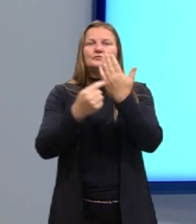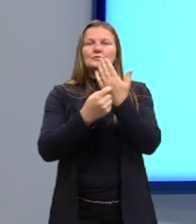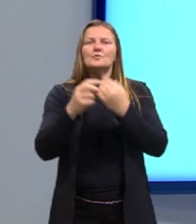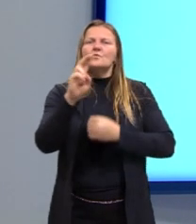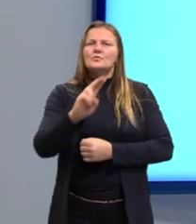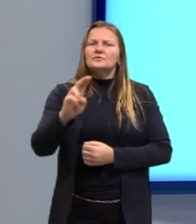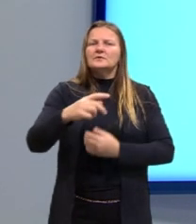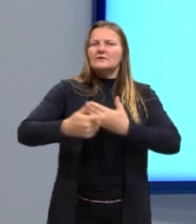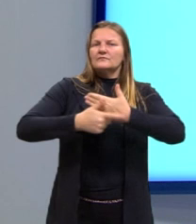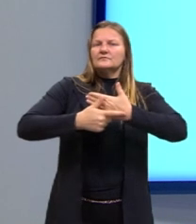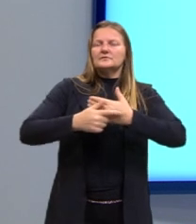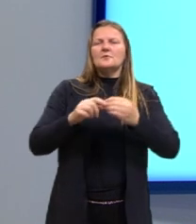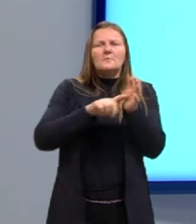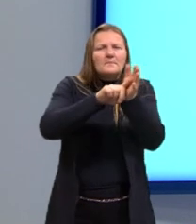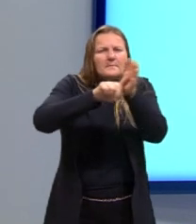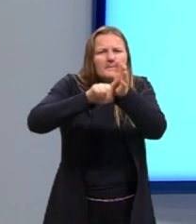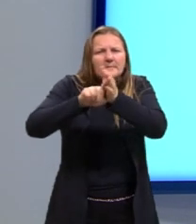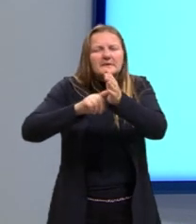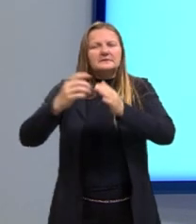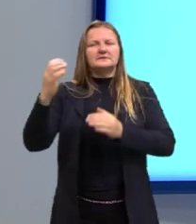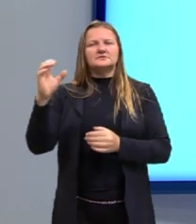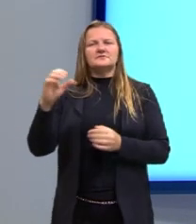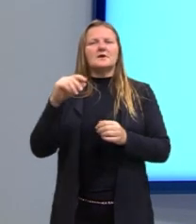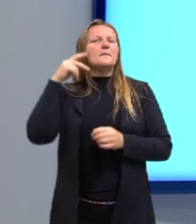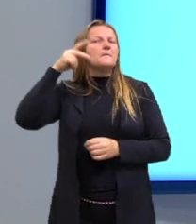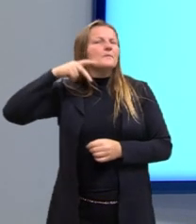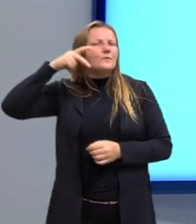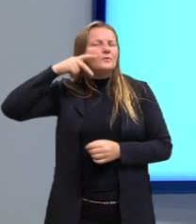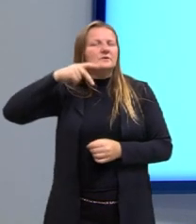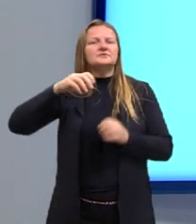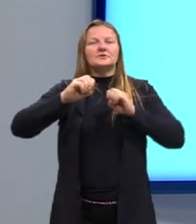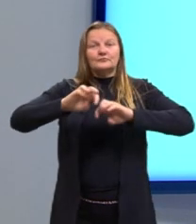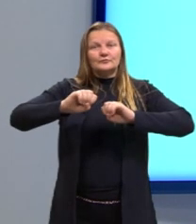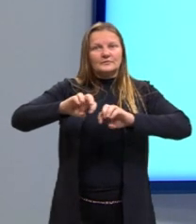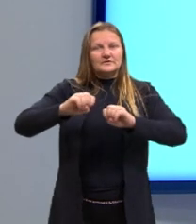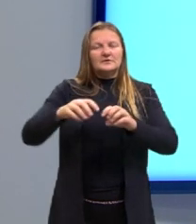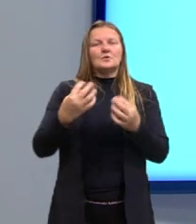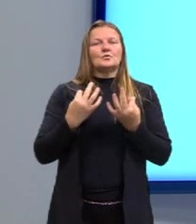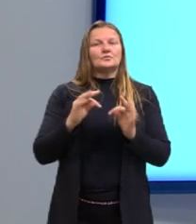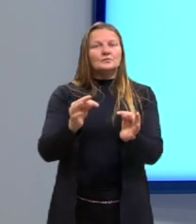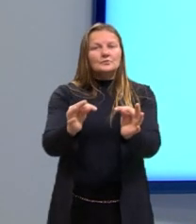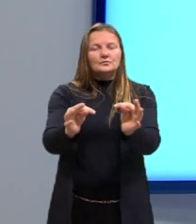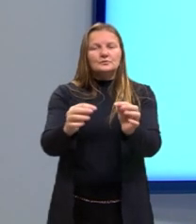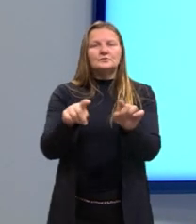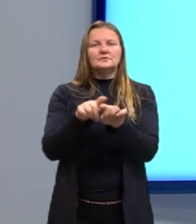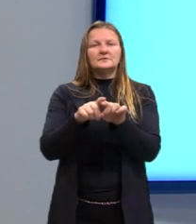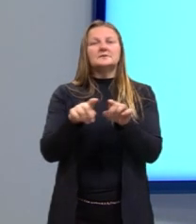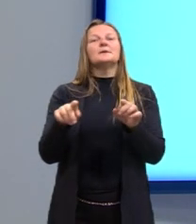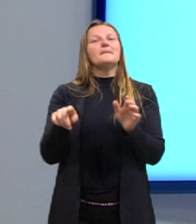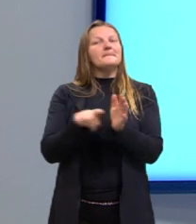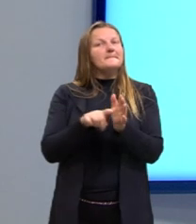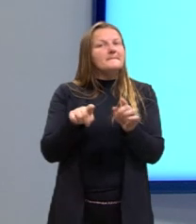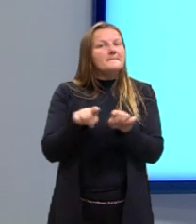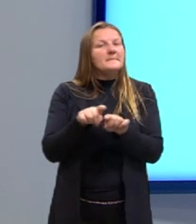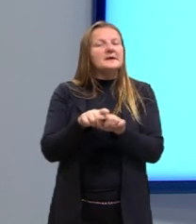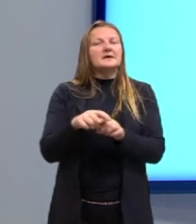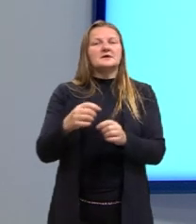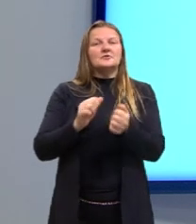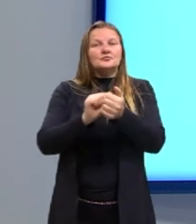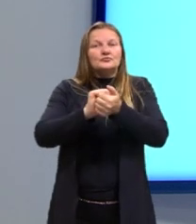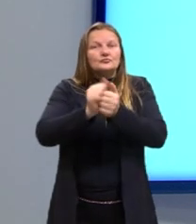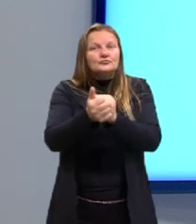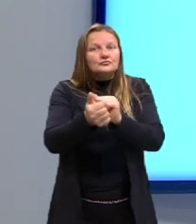fins como pesquisas científicas, políticas, educação, tecnologia e até mesmo esporte.